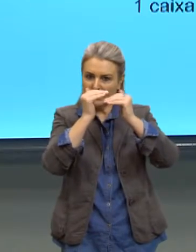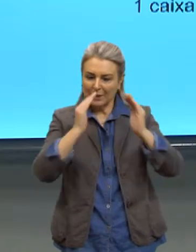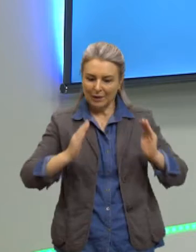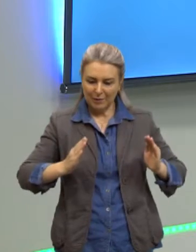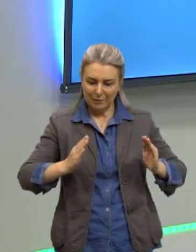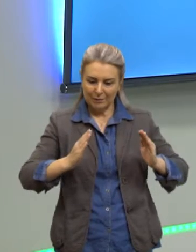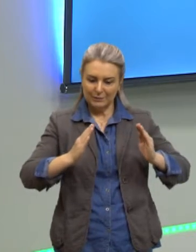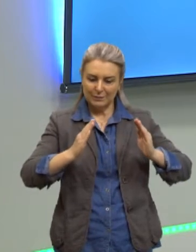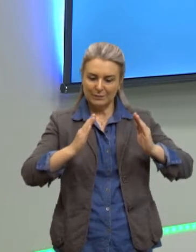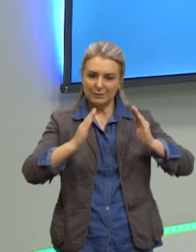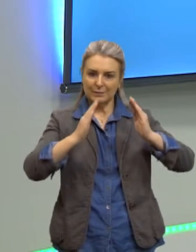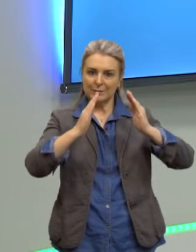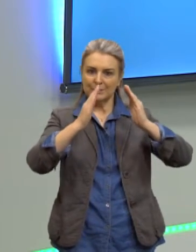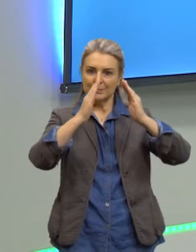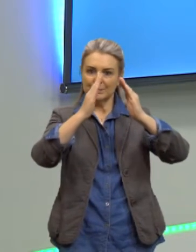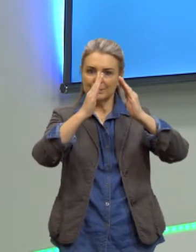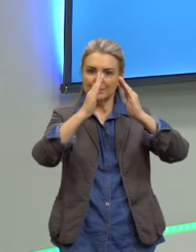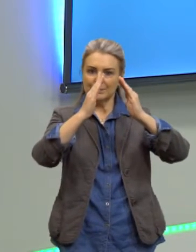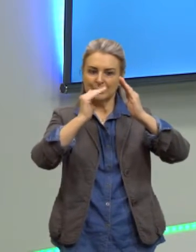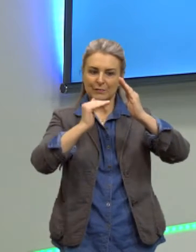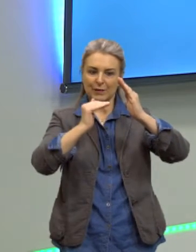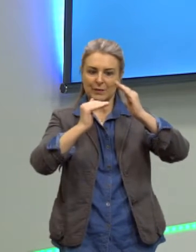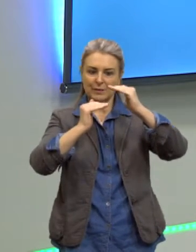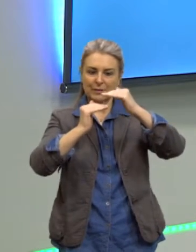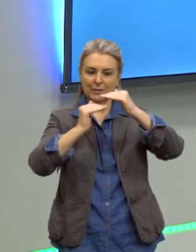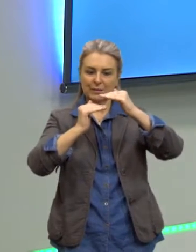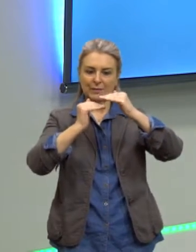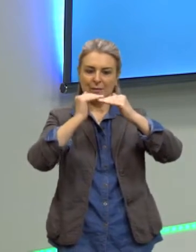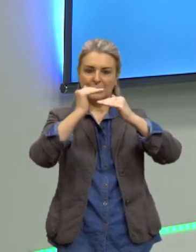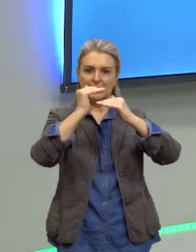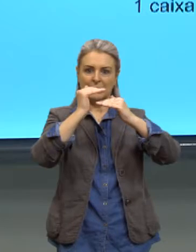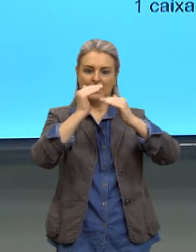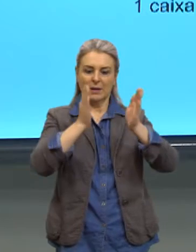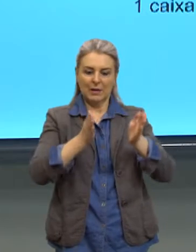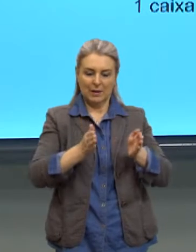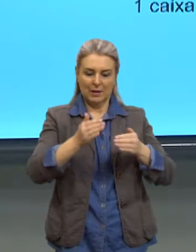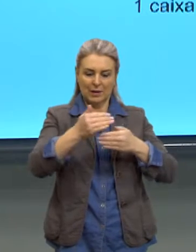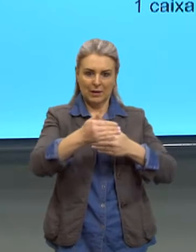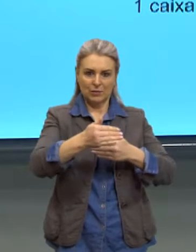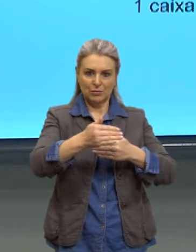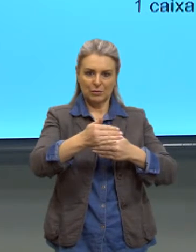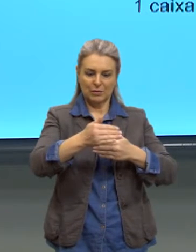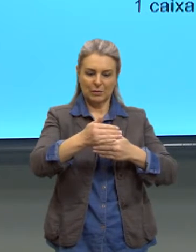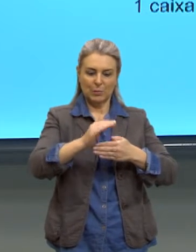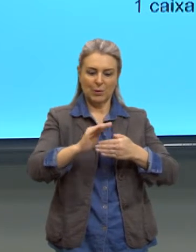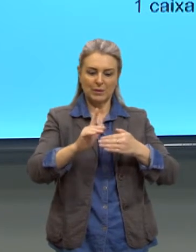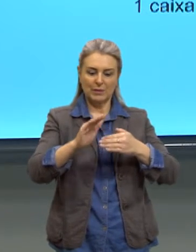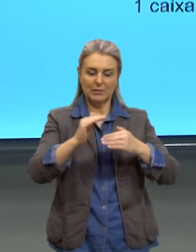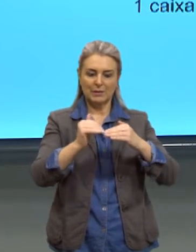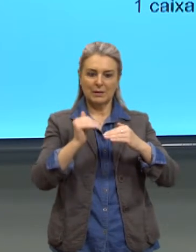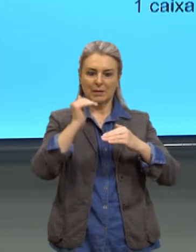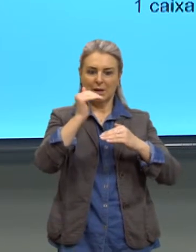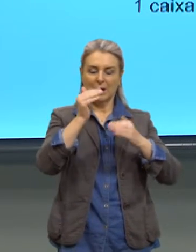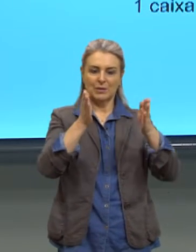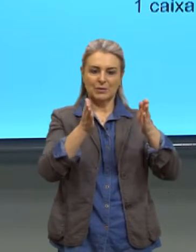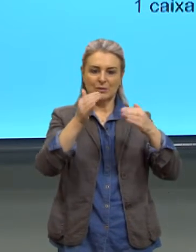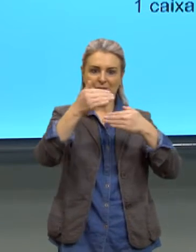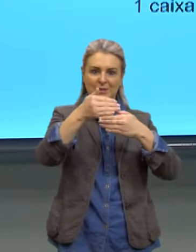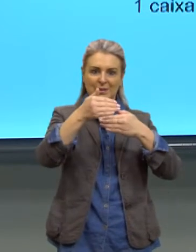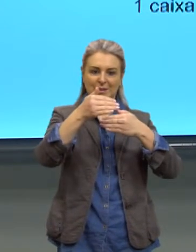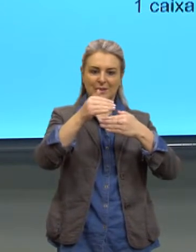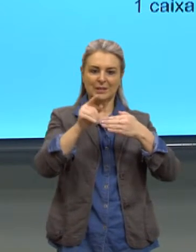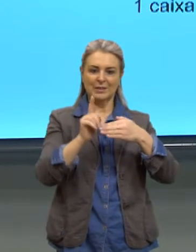sobrepostas, nós temos uma caixa, e aí para empilhar três caixas, como que ele